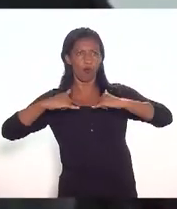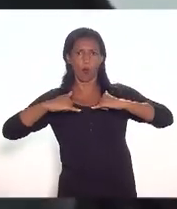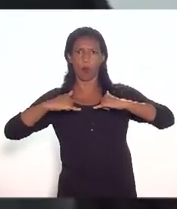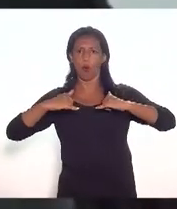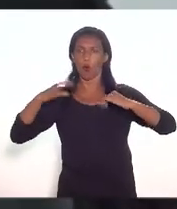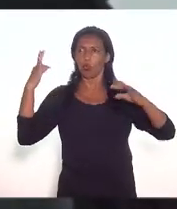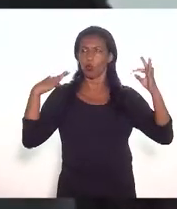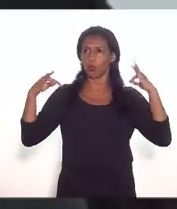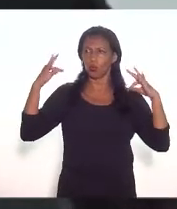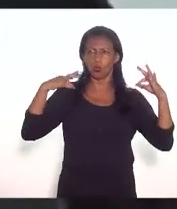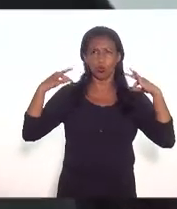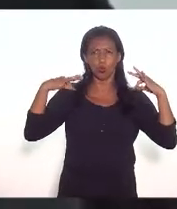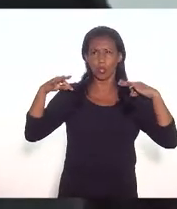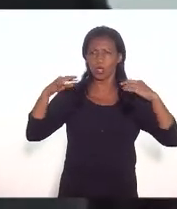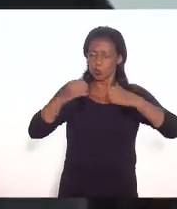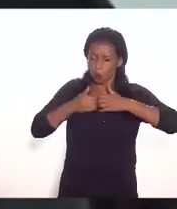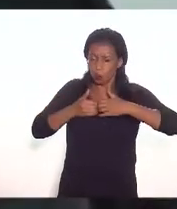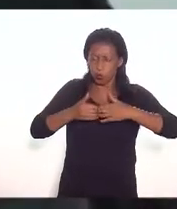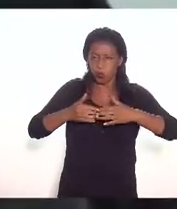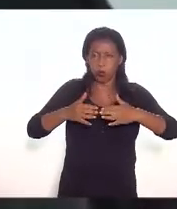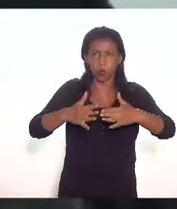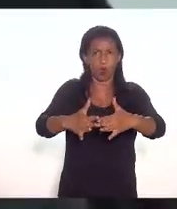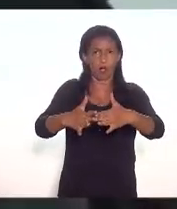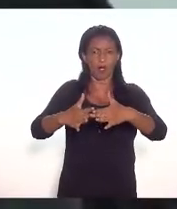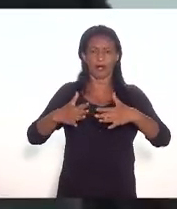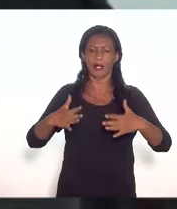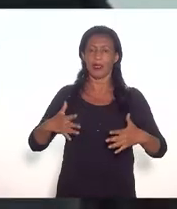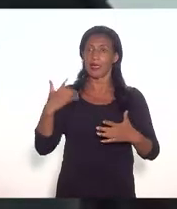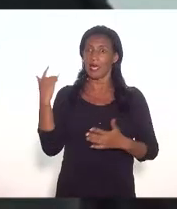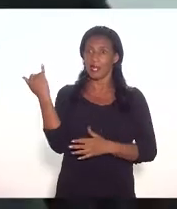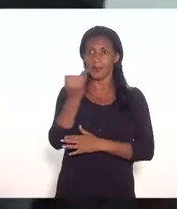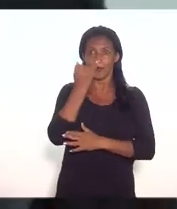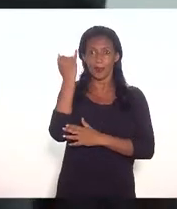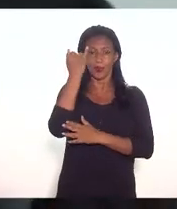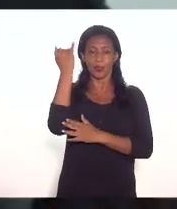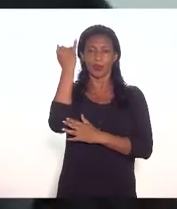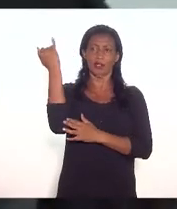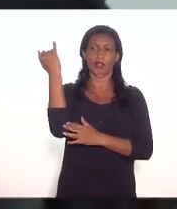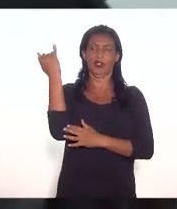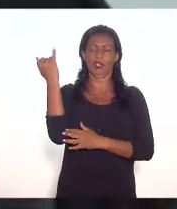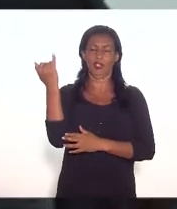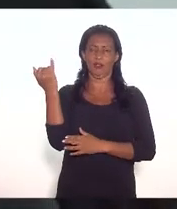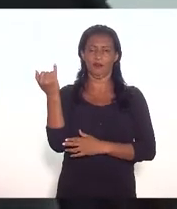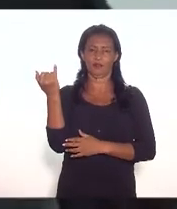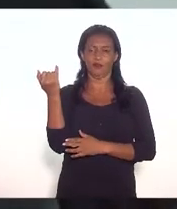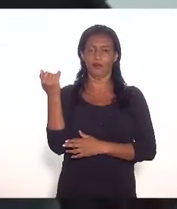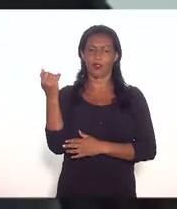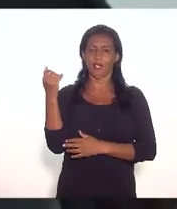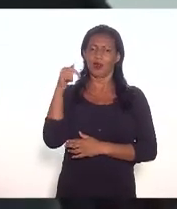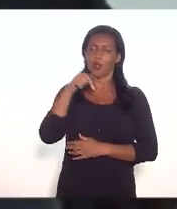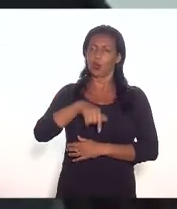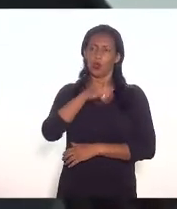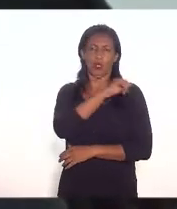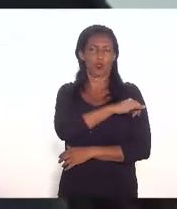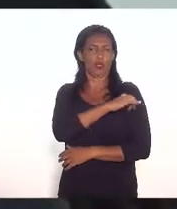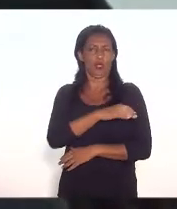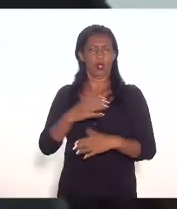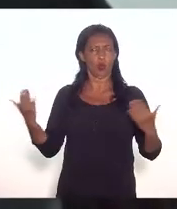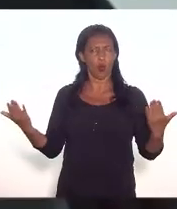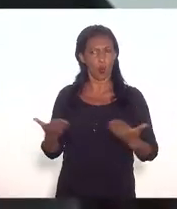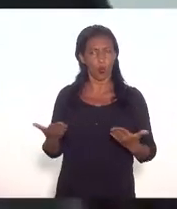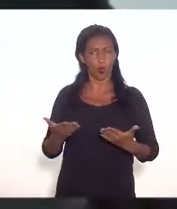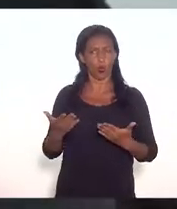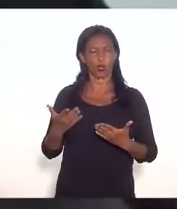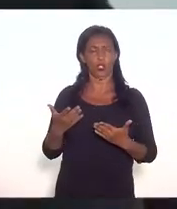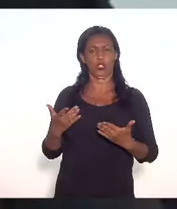turismo brasileiro e sem lembrar da carga que a carga é importantíssima e enfim a logística do Rio de Janeiro se presta muito a isso no